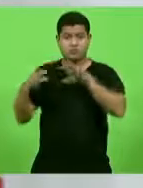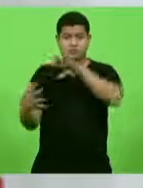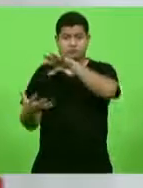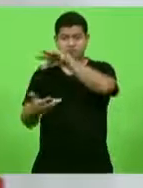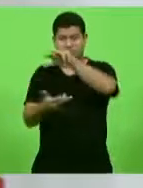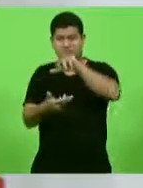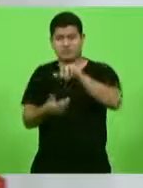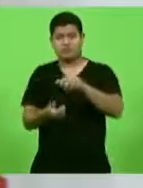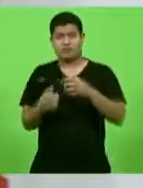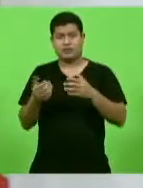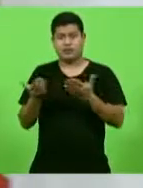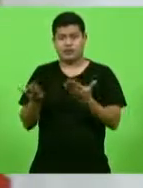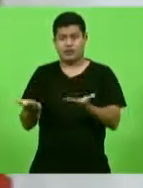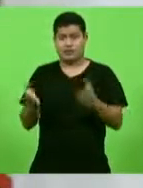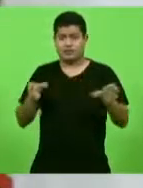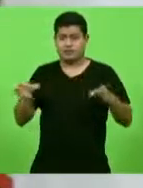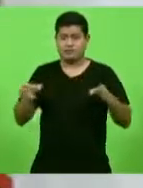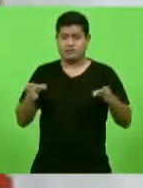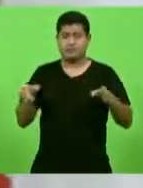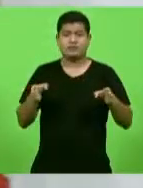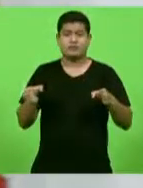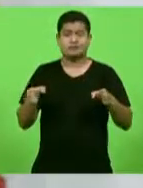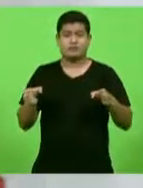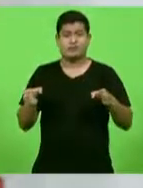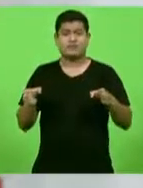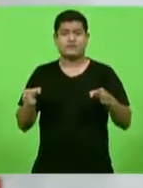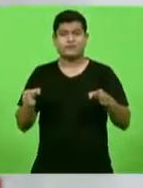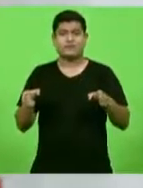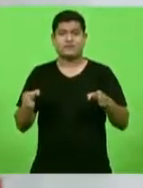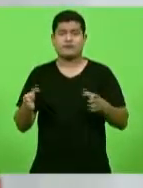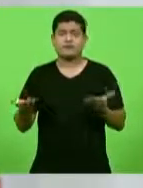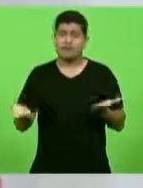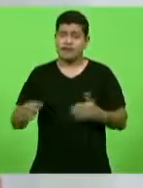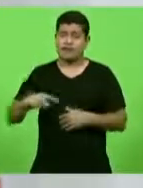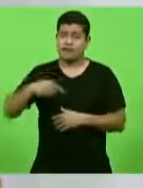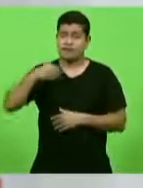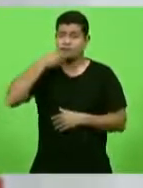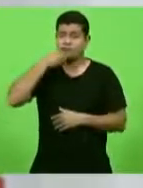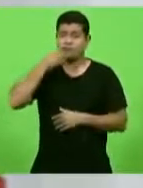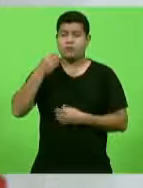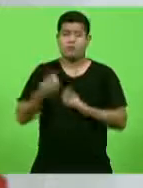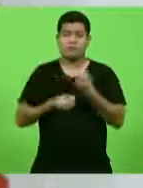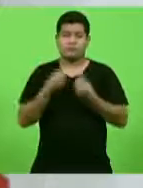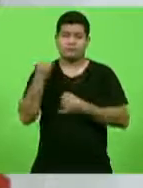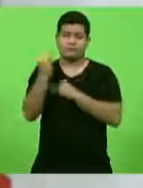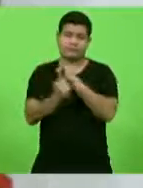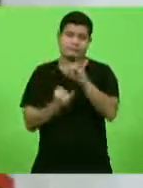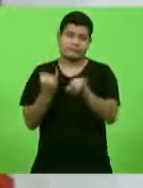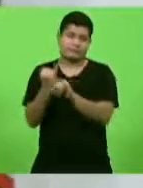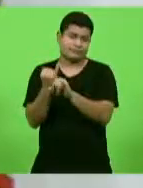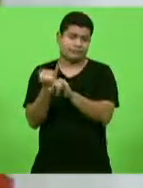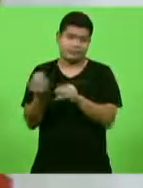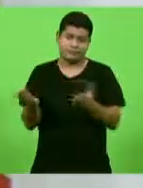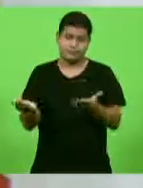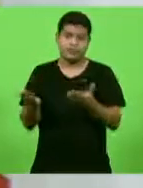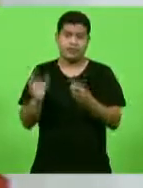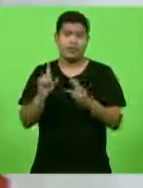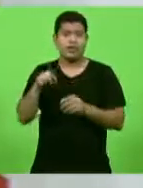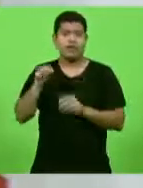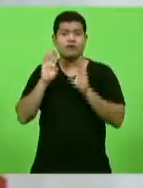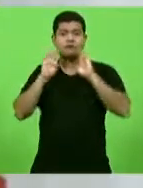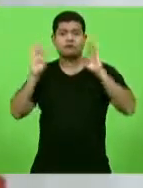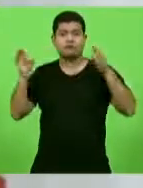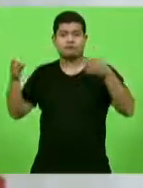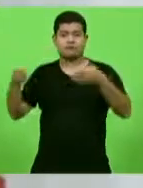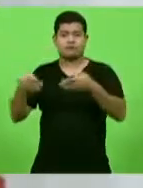nesse momento de pandemia, é, obviamente, realizado online. é o Fórum da Juventude